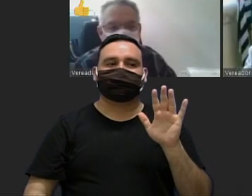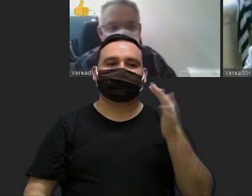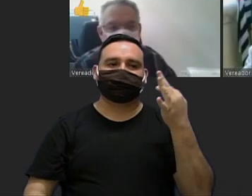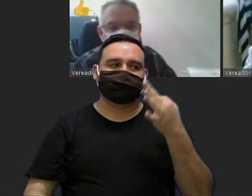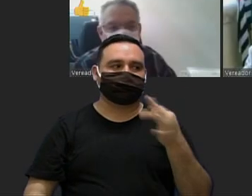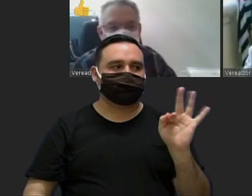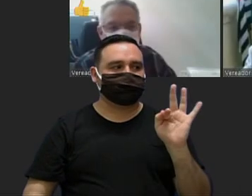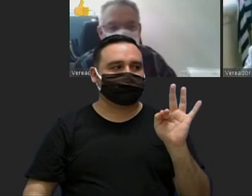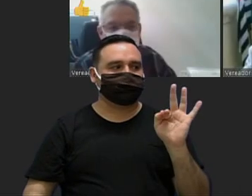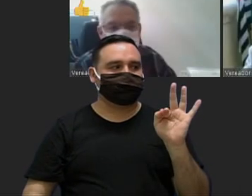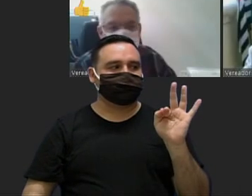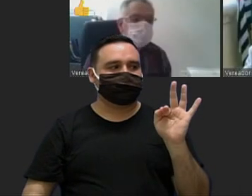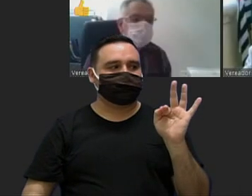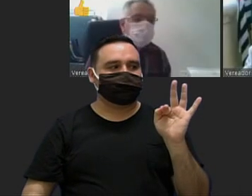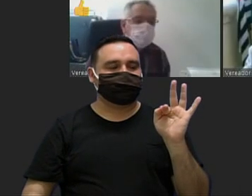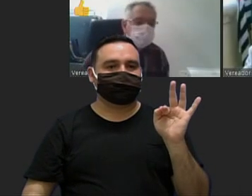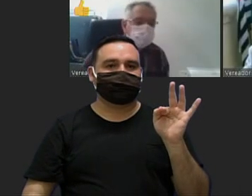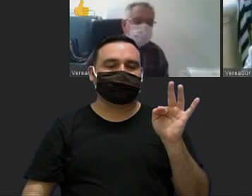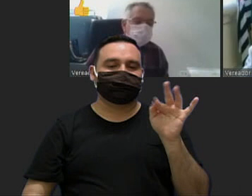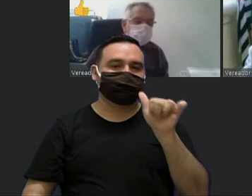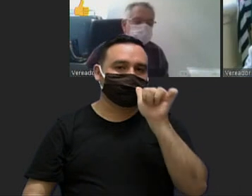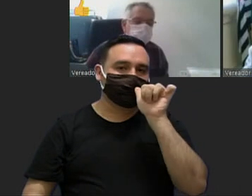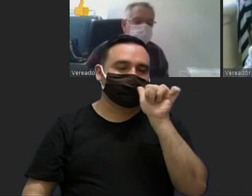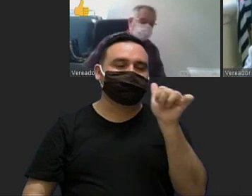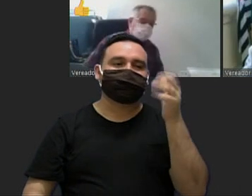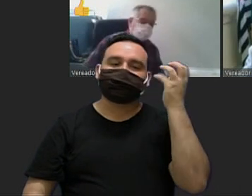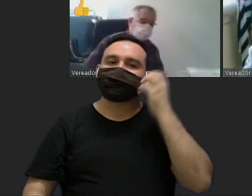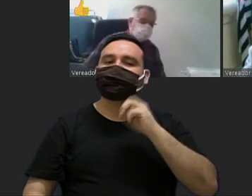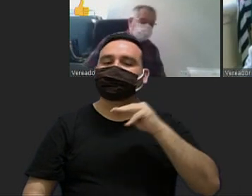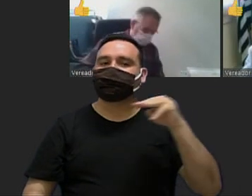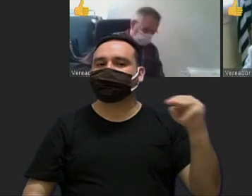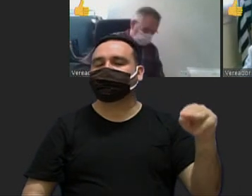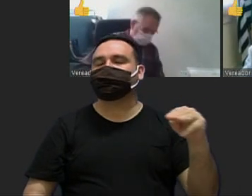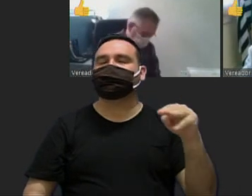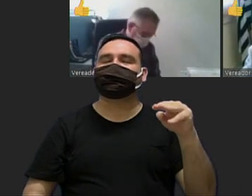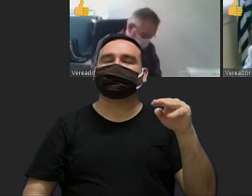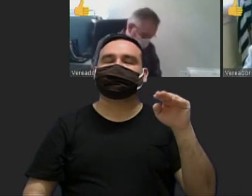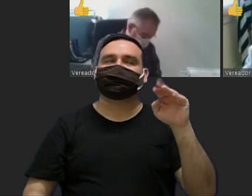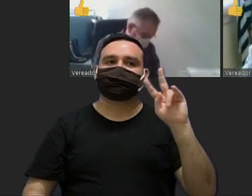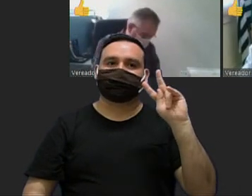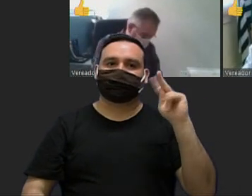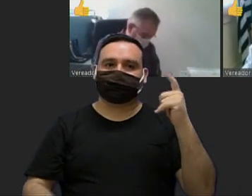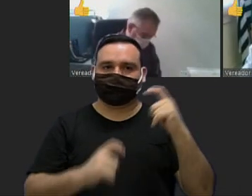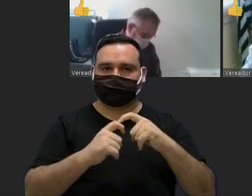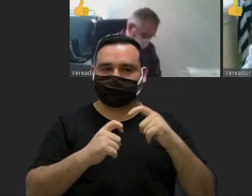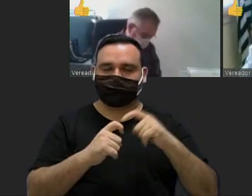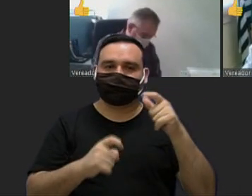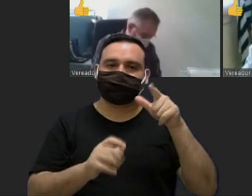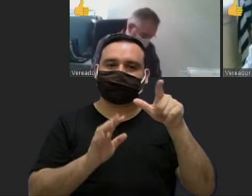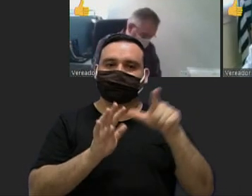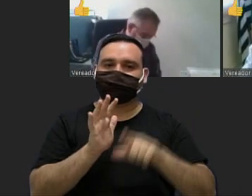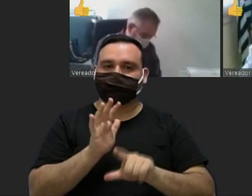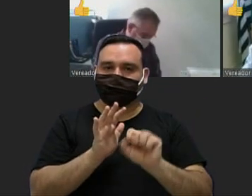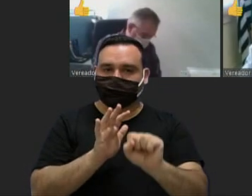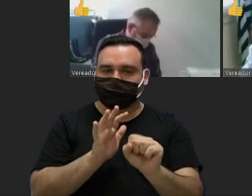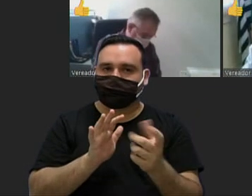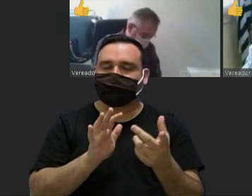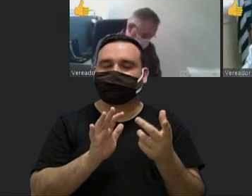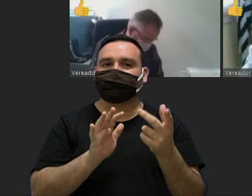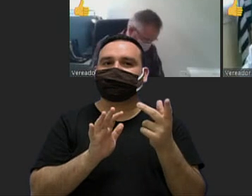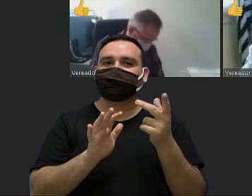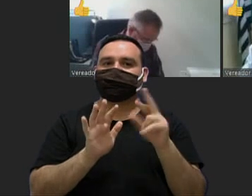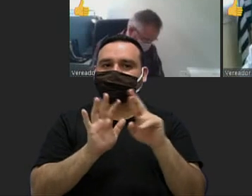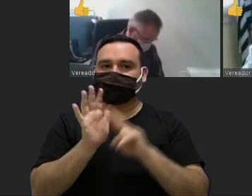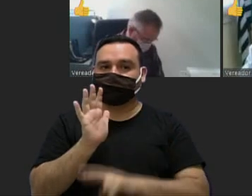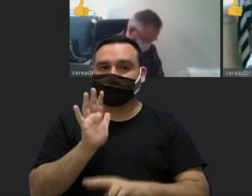França Nenê Silvano Mário Marti Ele Brasileiro Luiz Santos João Donizete Renan